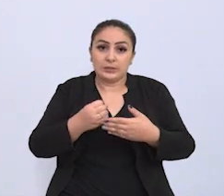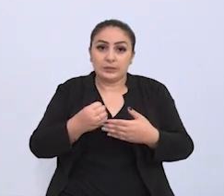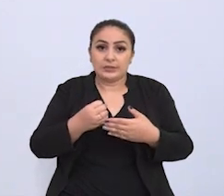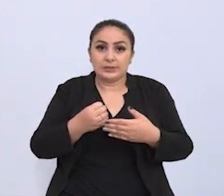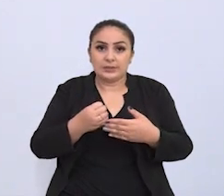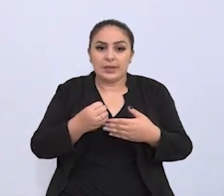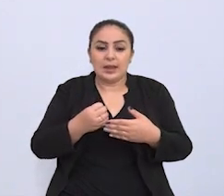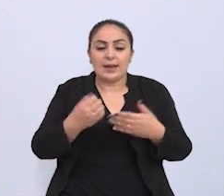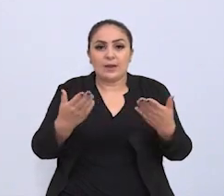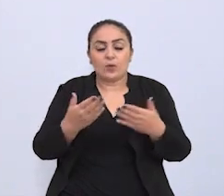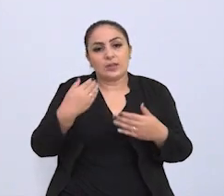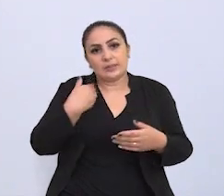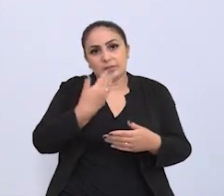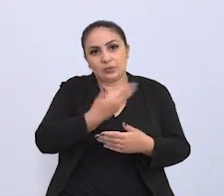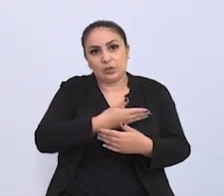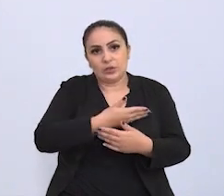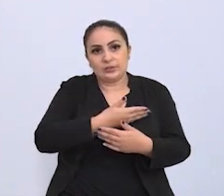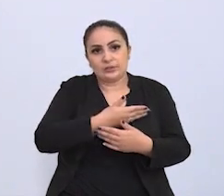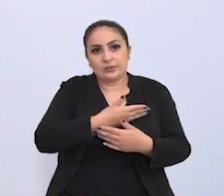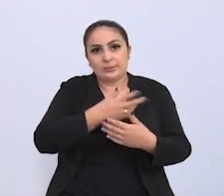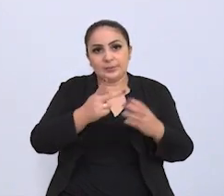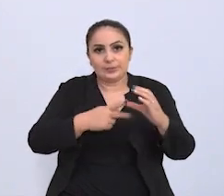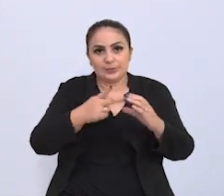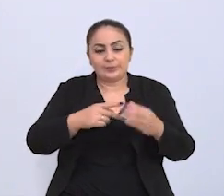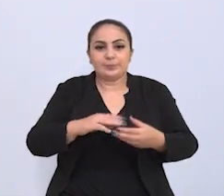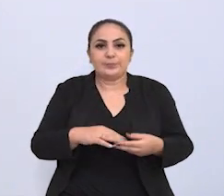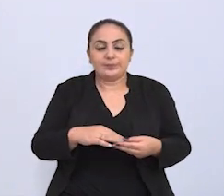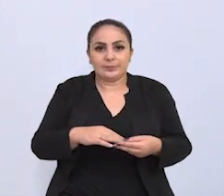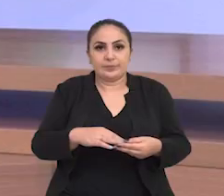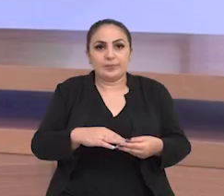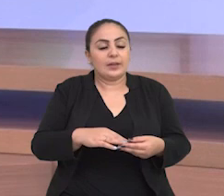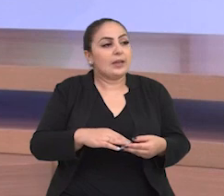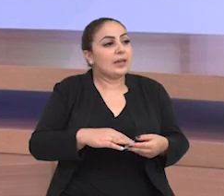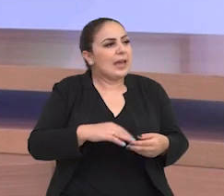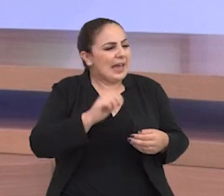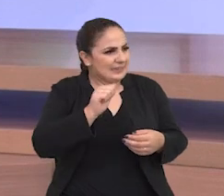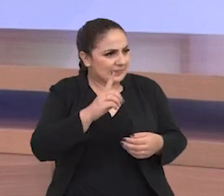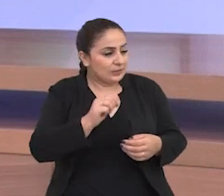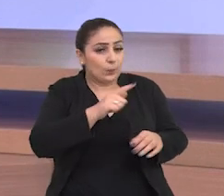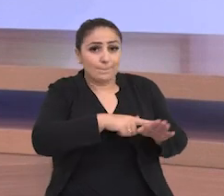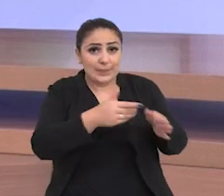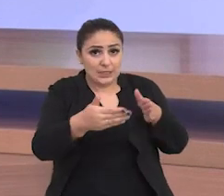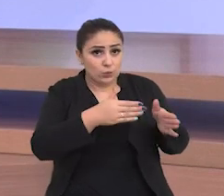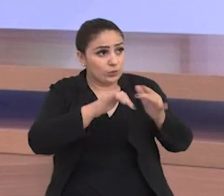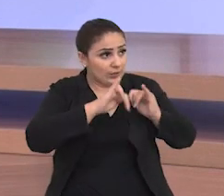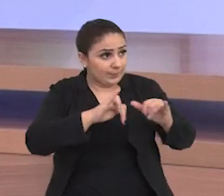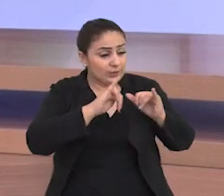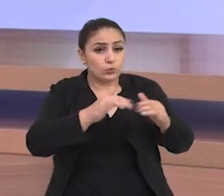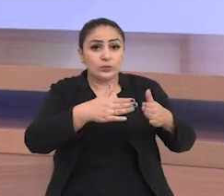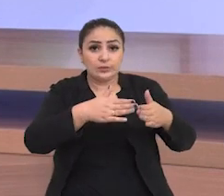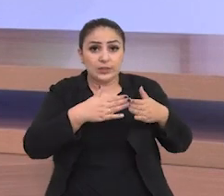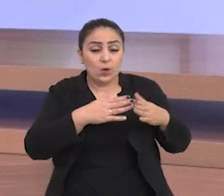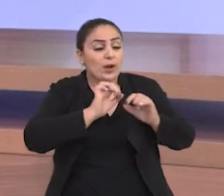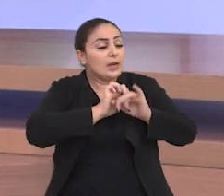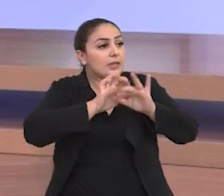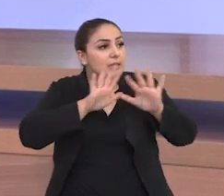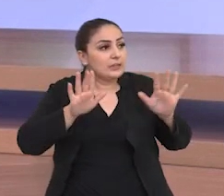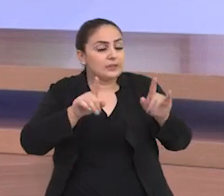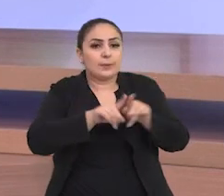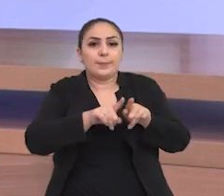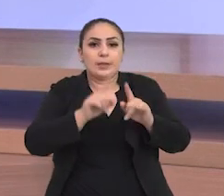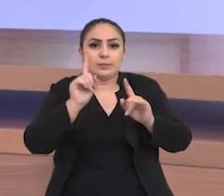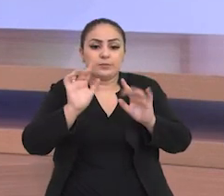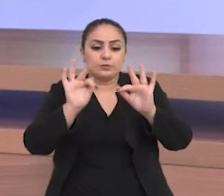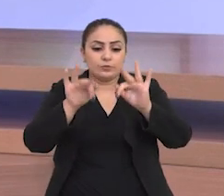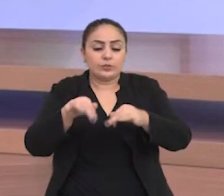trazer para a nossa legislatura Ada durante a campanha então você defendeu a transparência